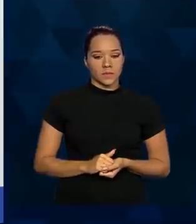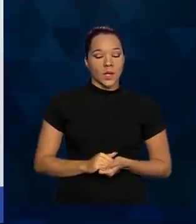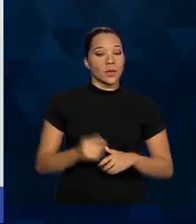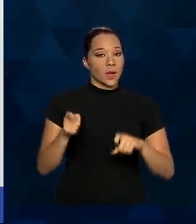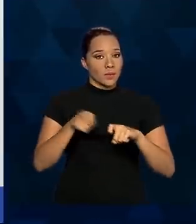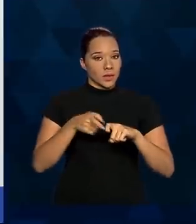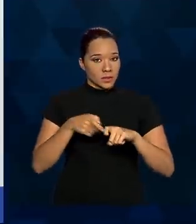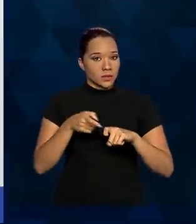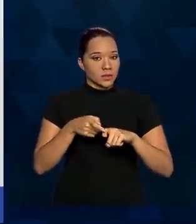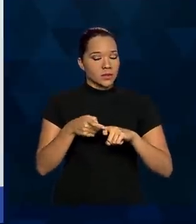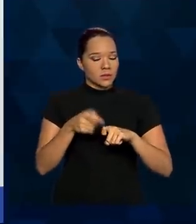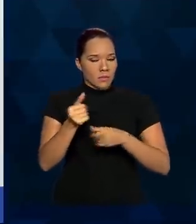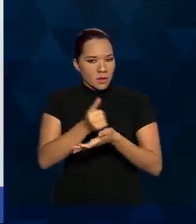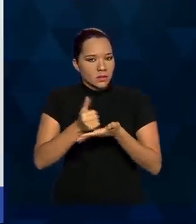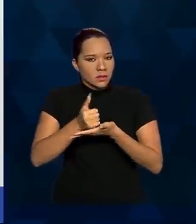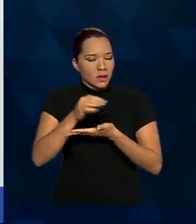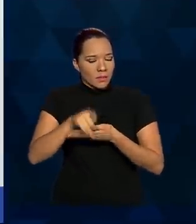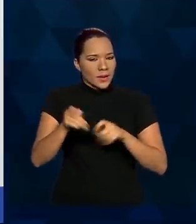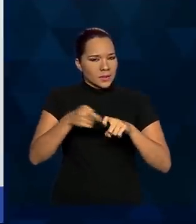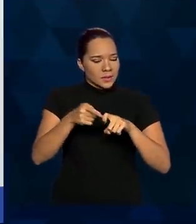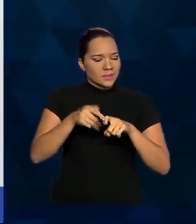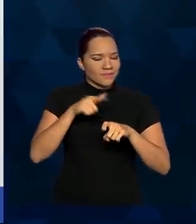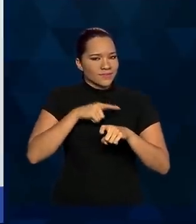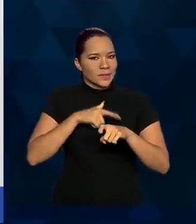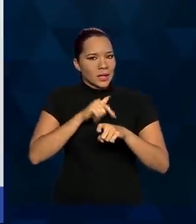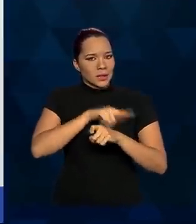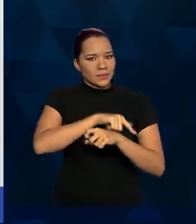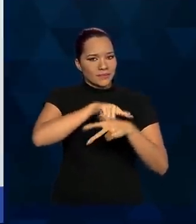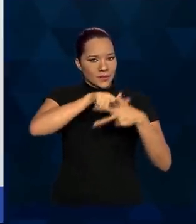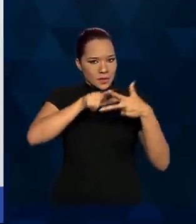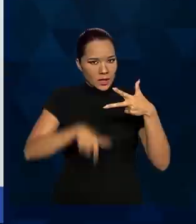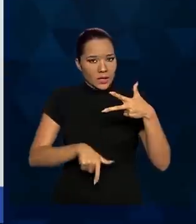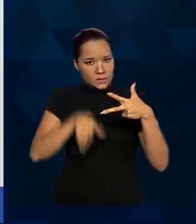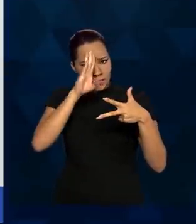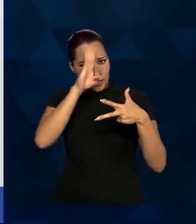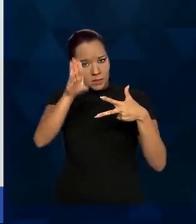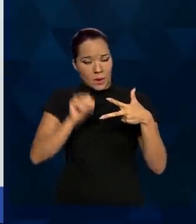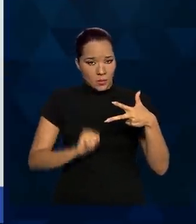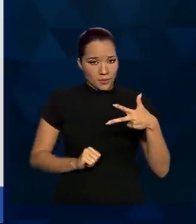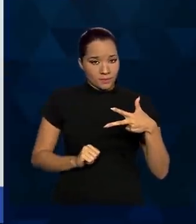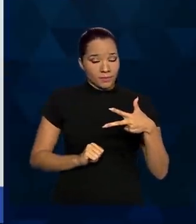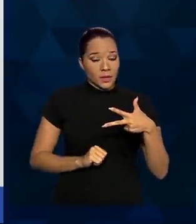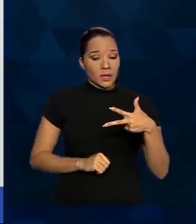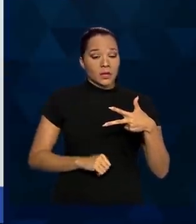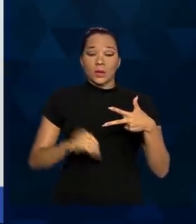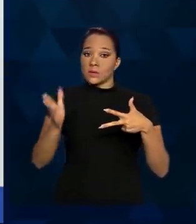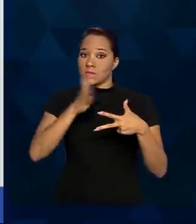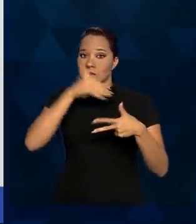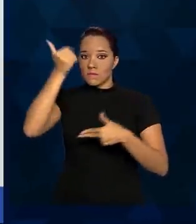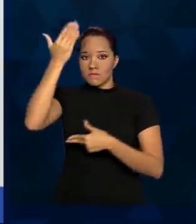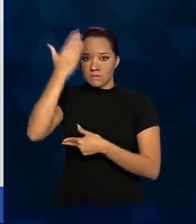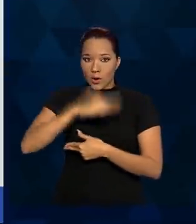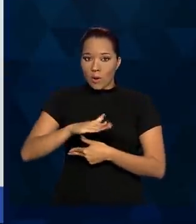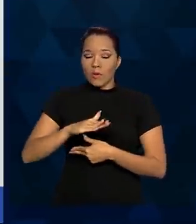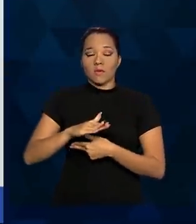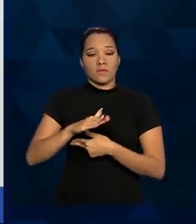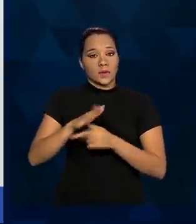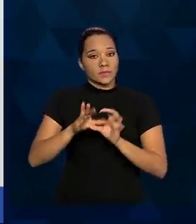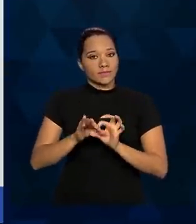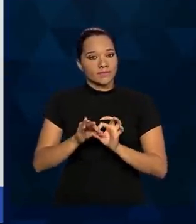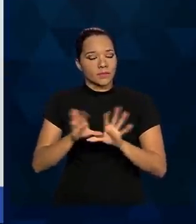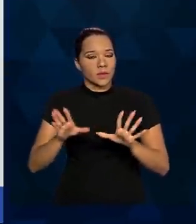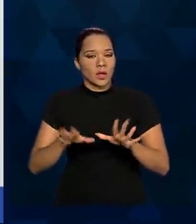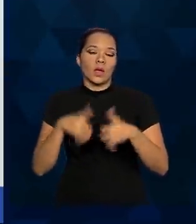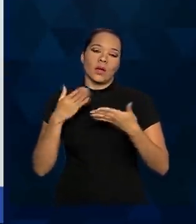medicina baseada em evidências, ela tem um tripé. Então, como eu já fui dito, melhores evidências disponíveis, daí a